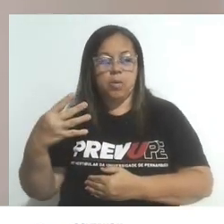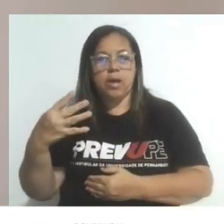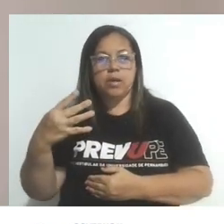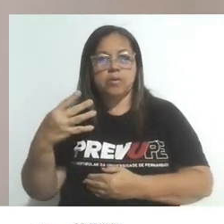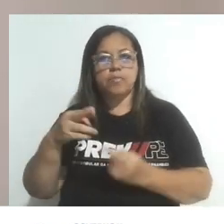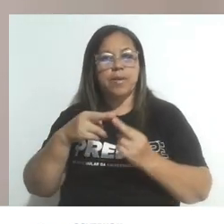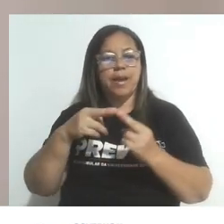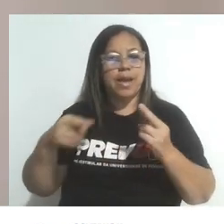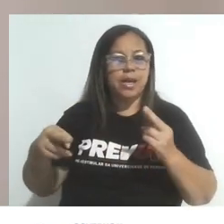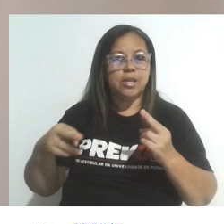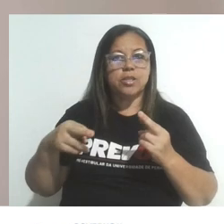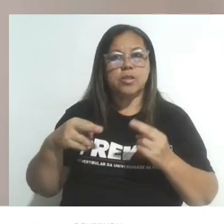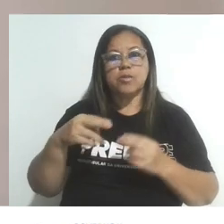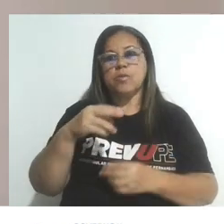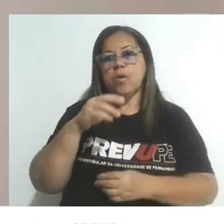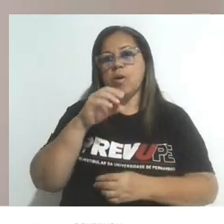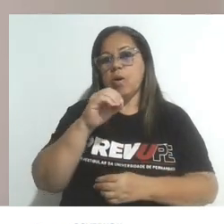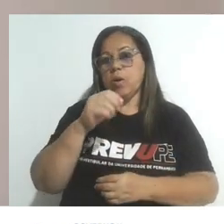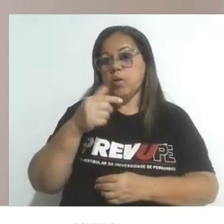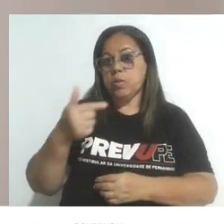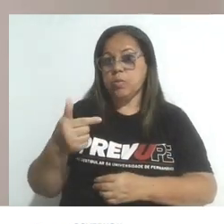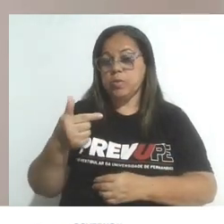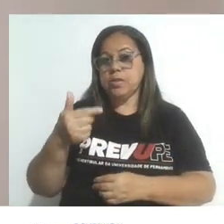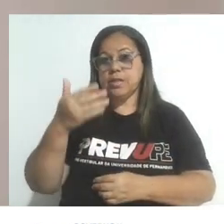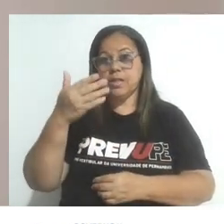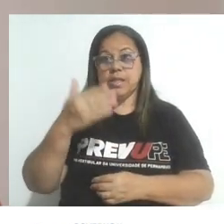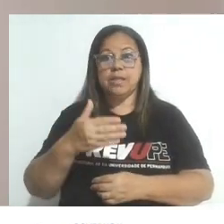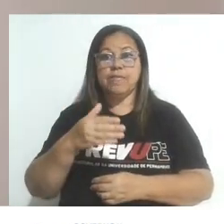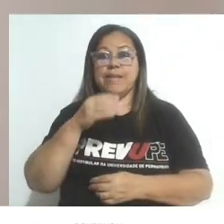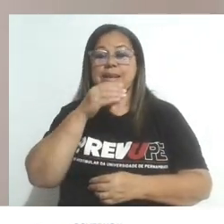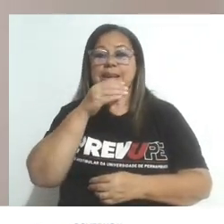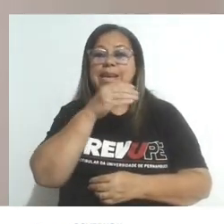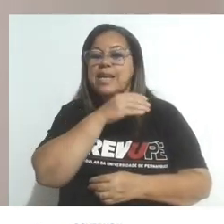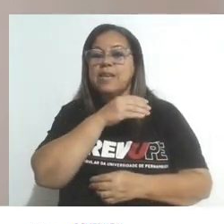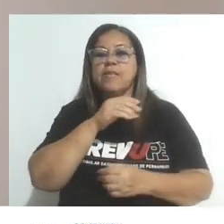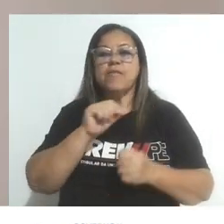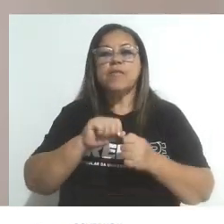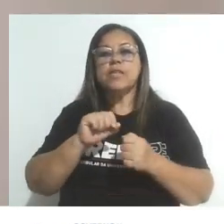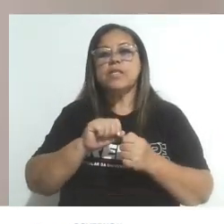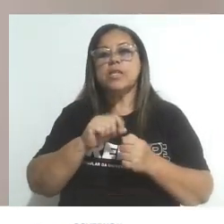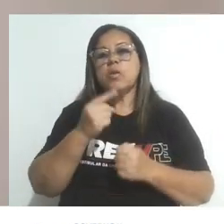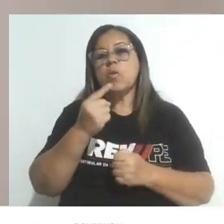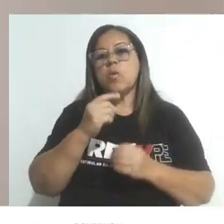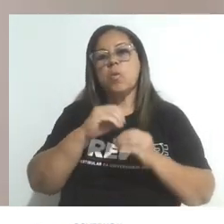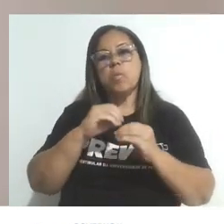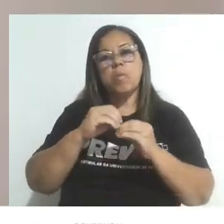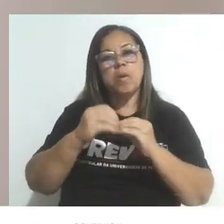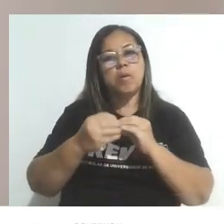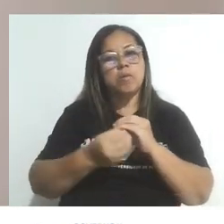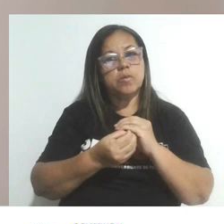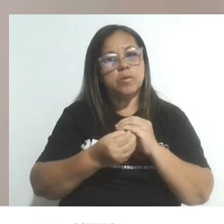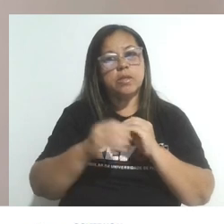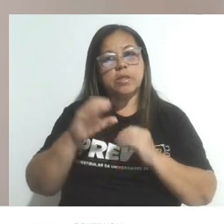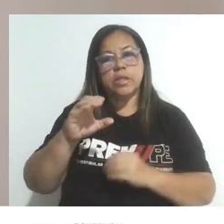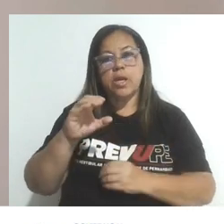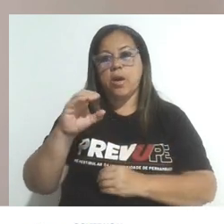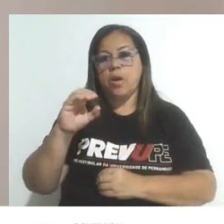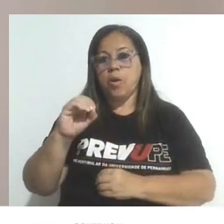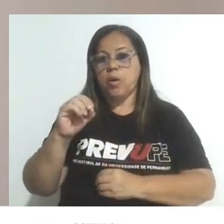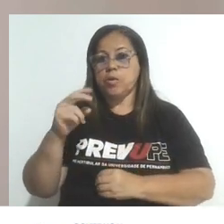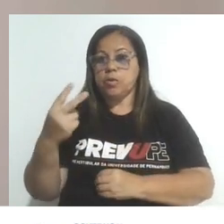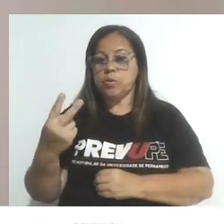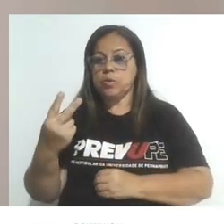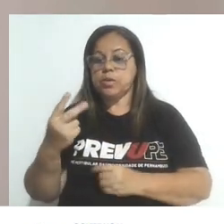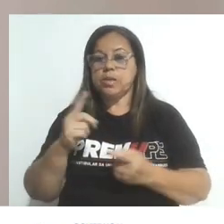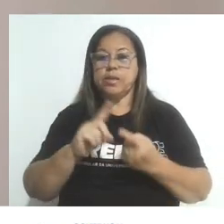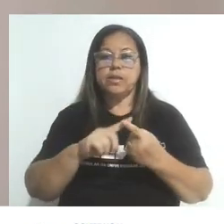oxigênio, O2, na presença de calor, formando 1 mol de dióxido de carbono, CO2, e 2